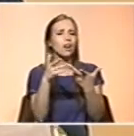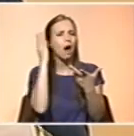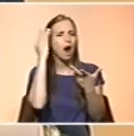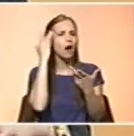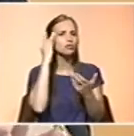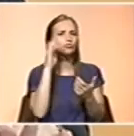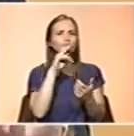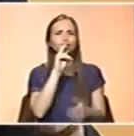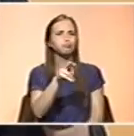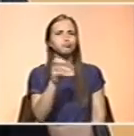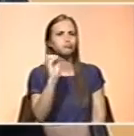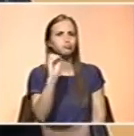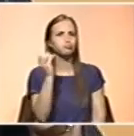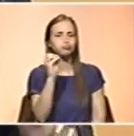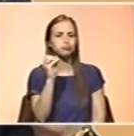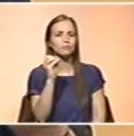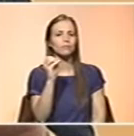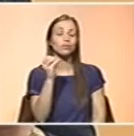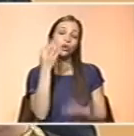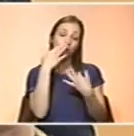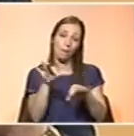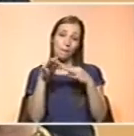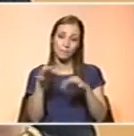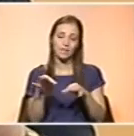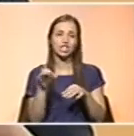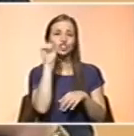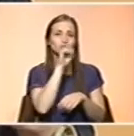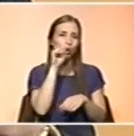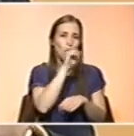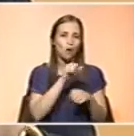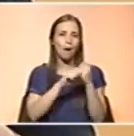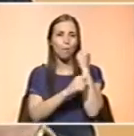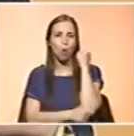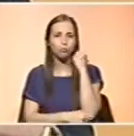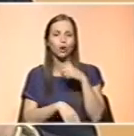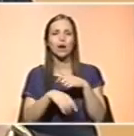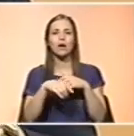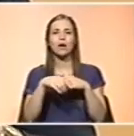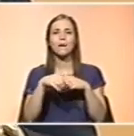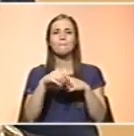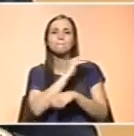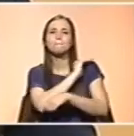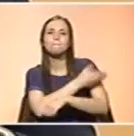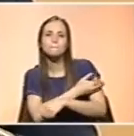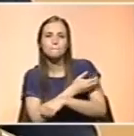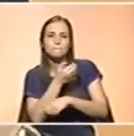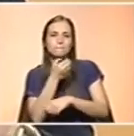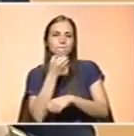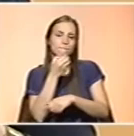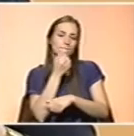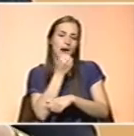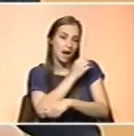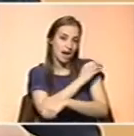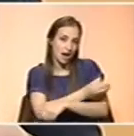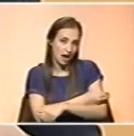chegou a ser respondido. Temos naturalmente as cenouras, as abóboras, as mangas, tudo o que é cor de laranja e